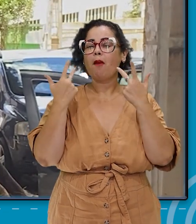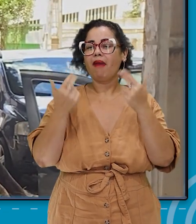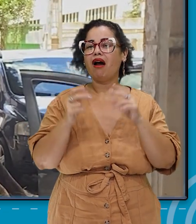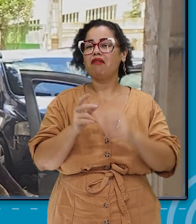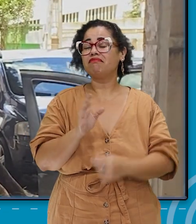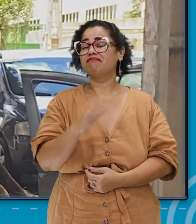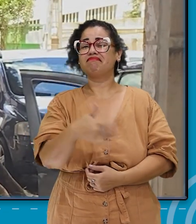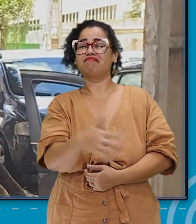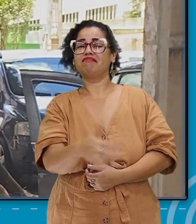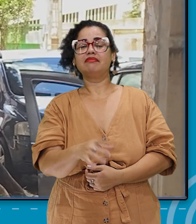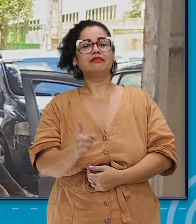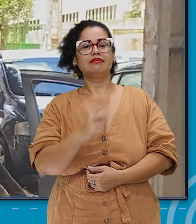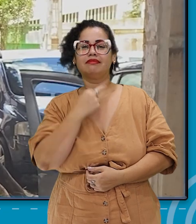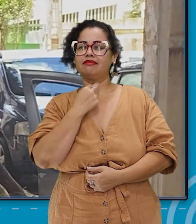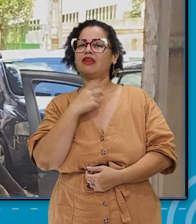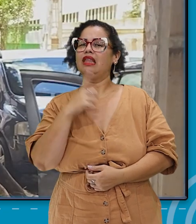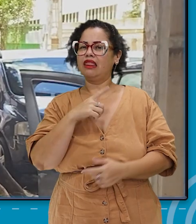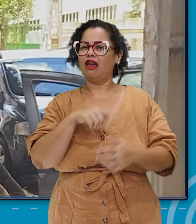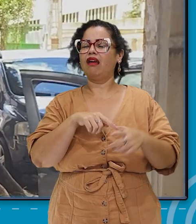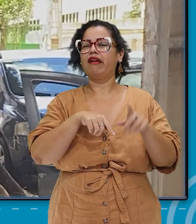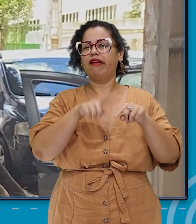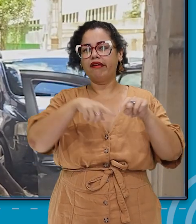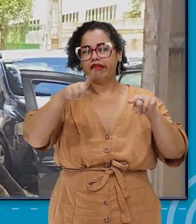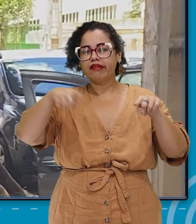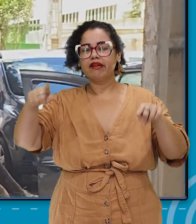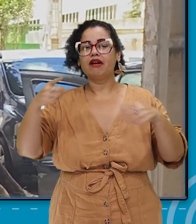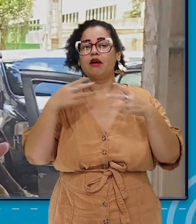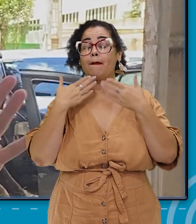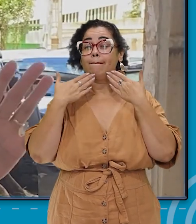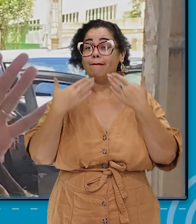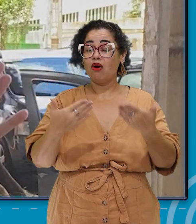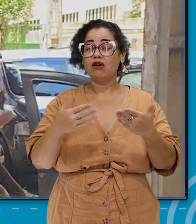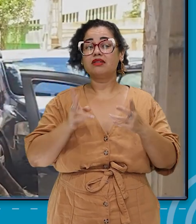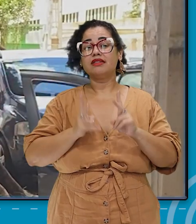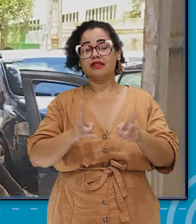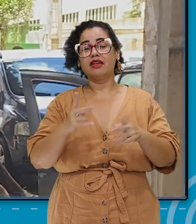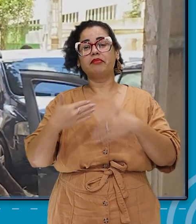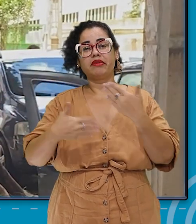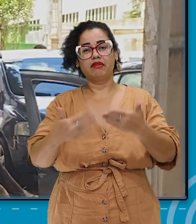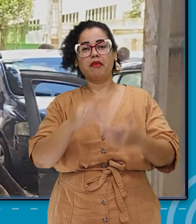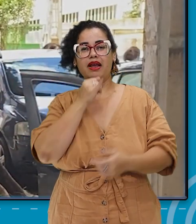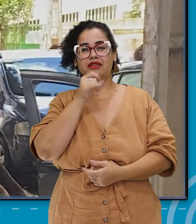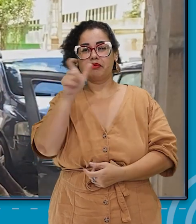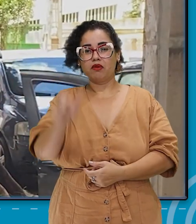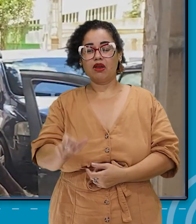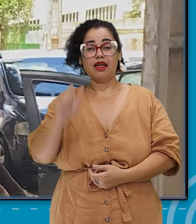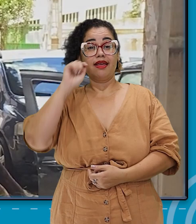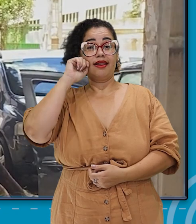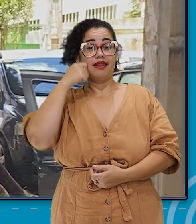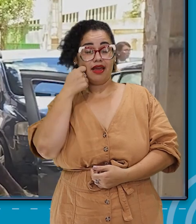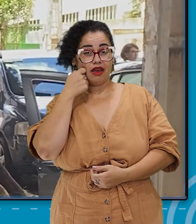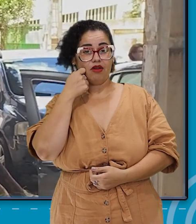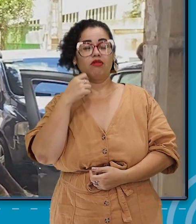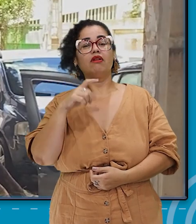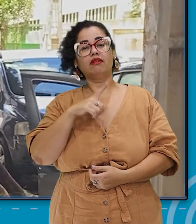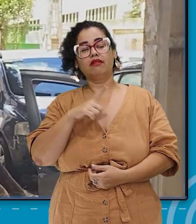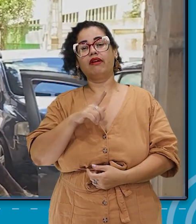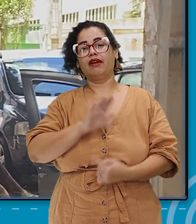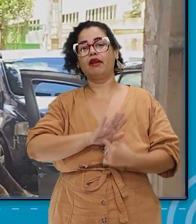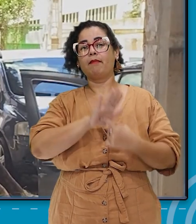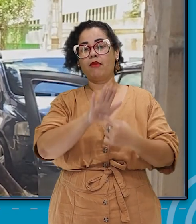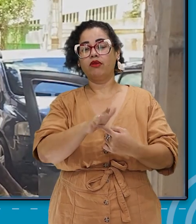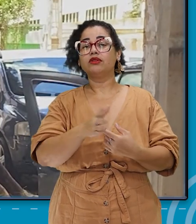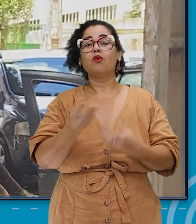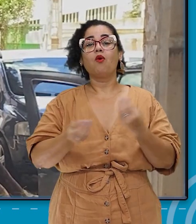situações, pensando que existem índices que revelam o tempo todo que, quando a gente fala do negro, por exemplo, o negro, ele aparece